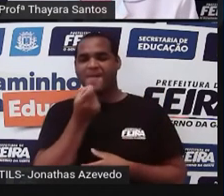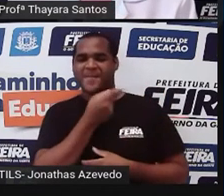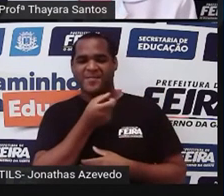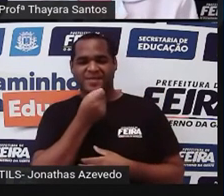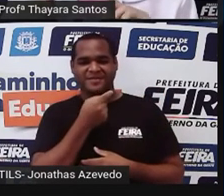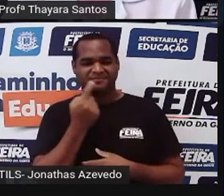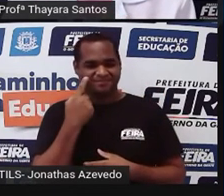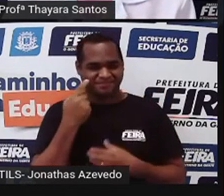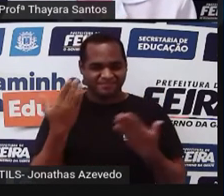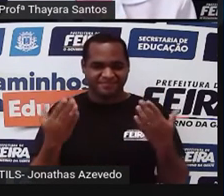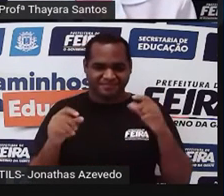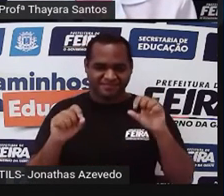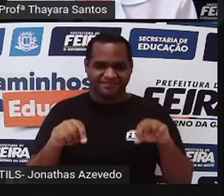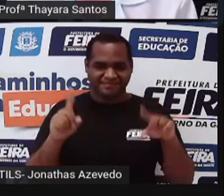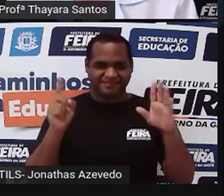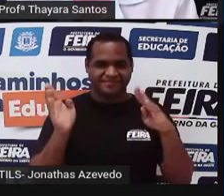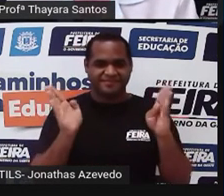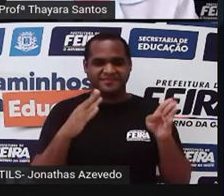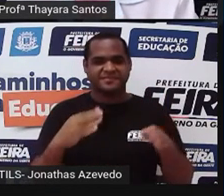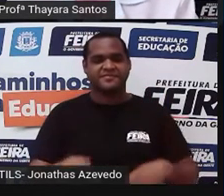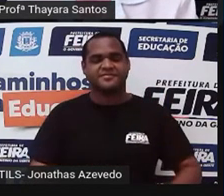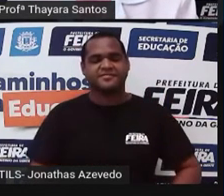divertida. Então, prestem atenção aí.